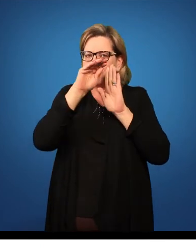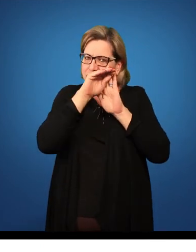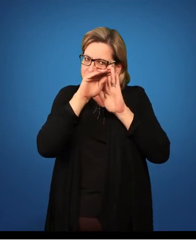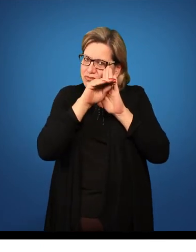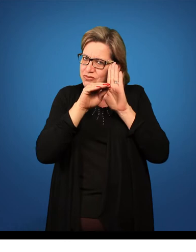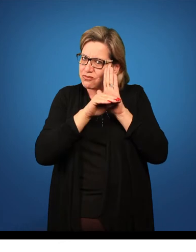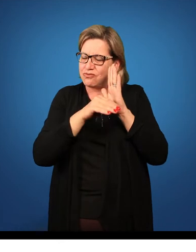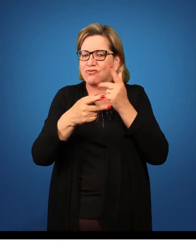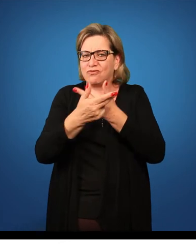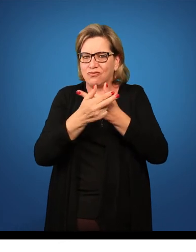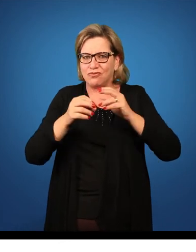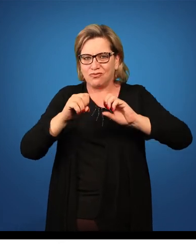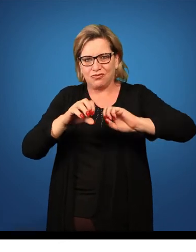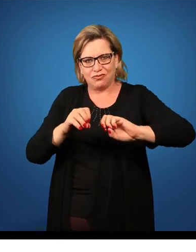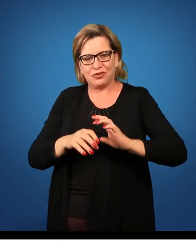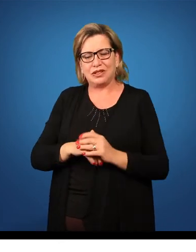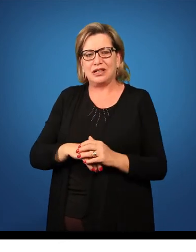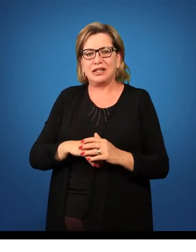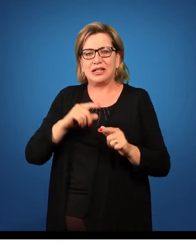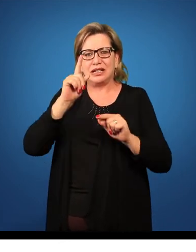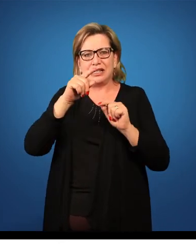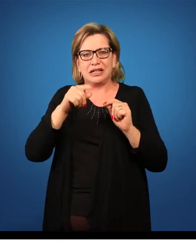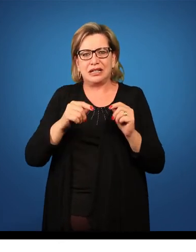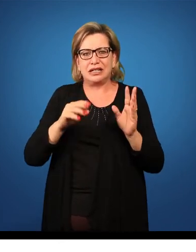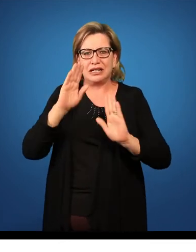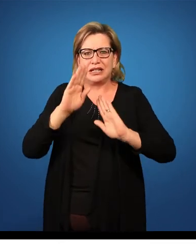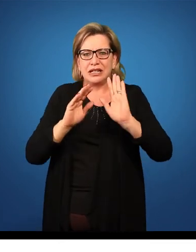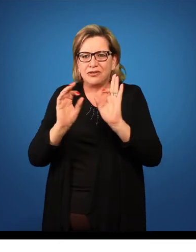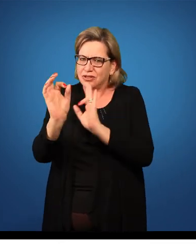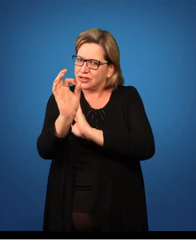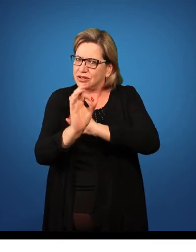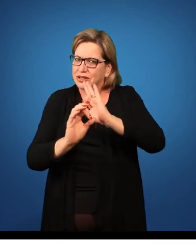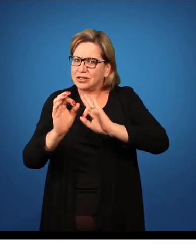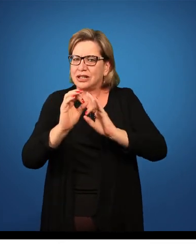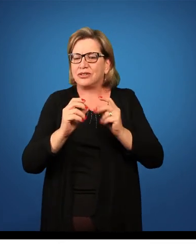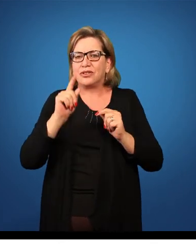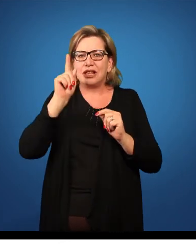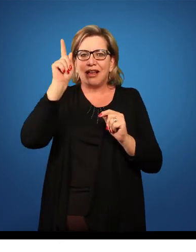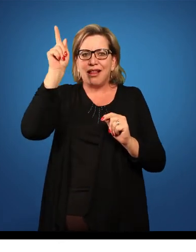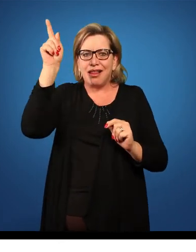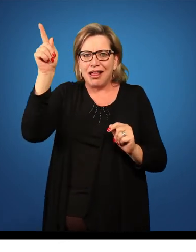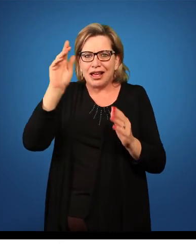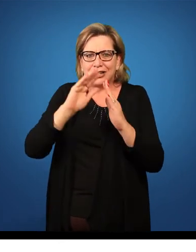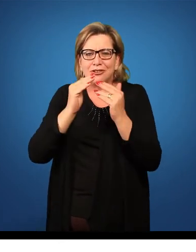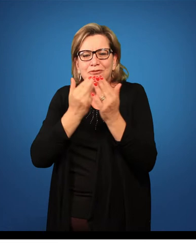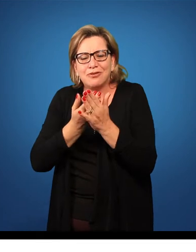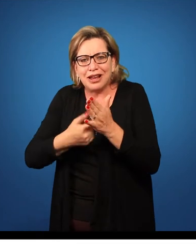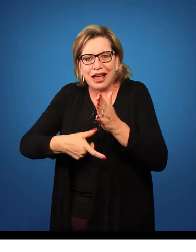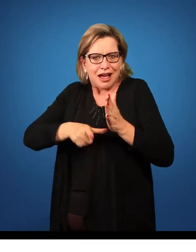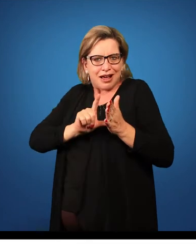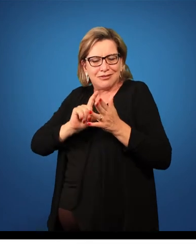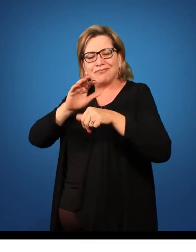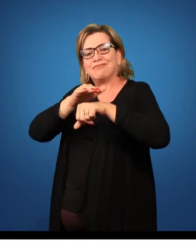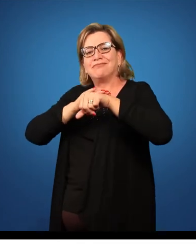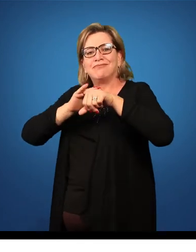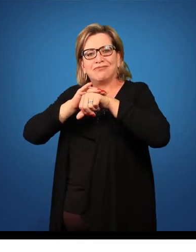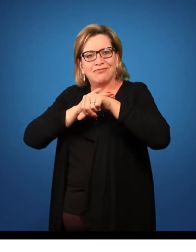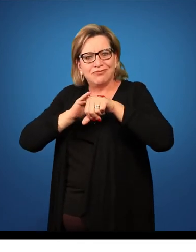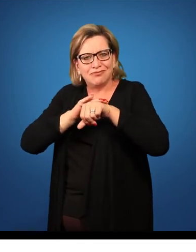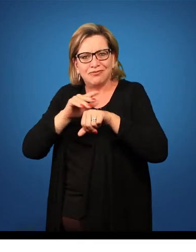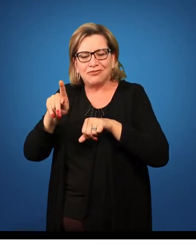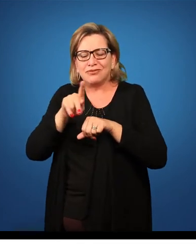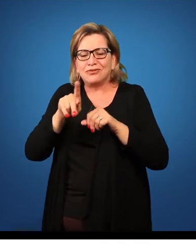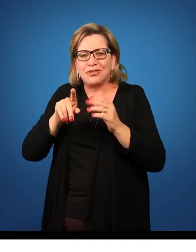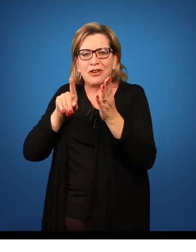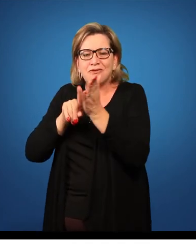Nessa fase, elas vão ser programadas durante o período do estágio na escola. Então, vocês vão conversar com o professor para ver o que ele